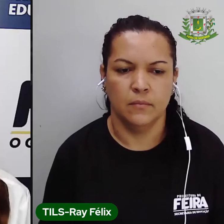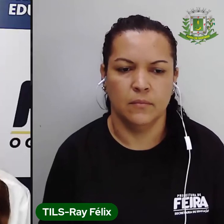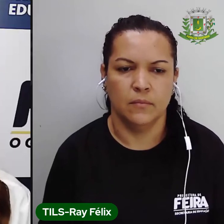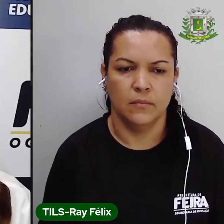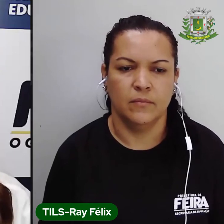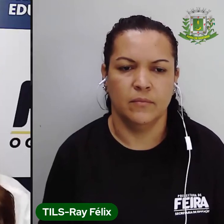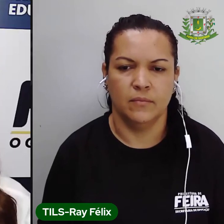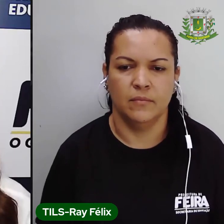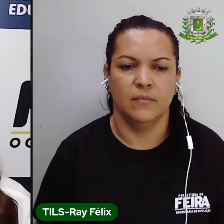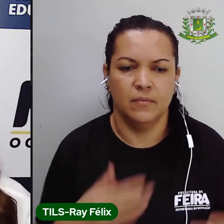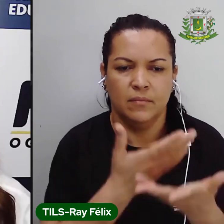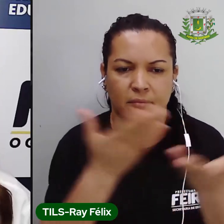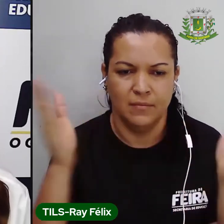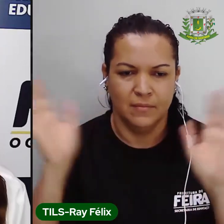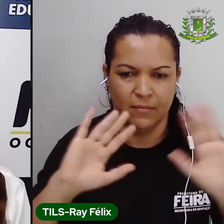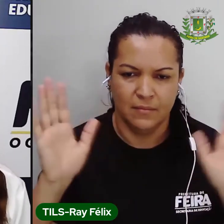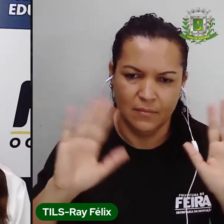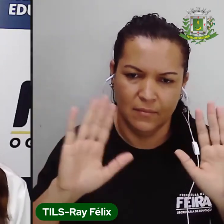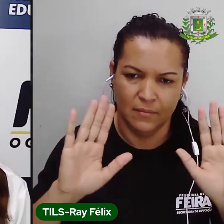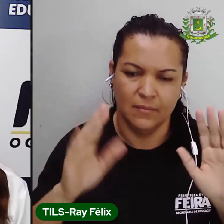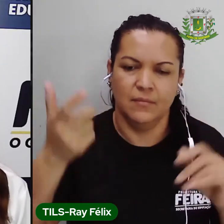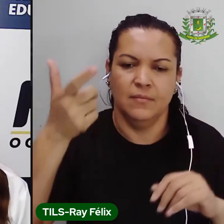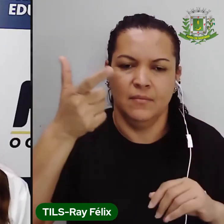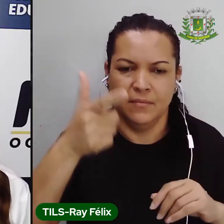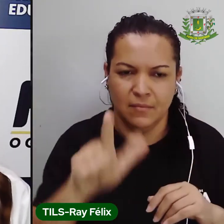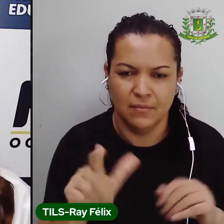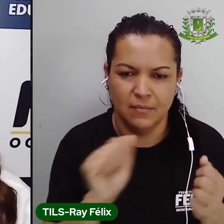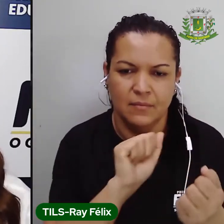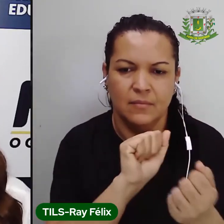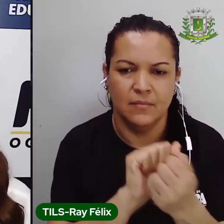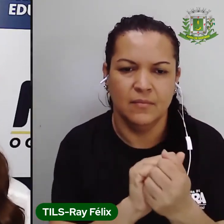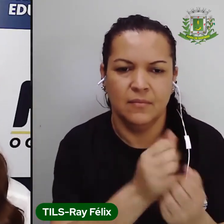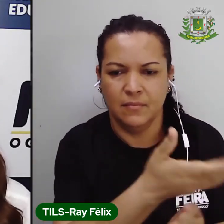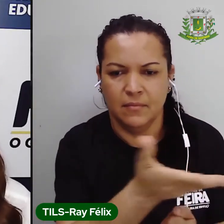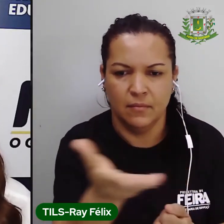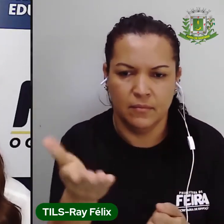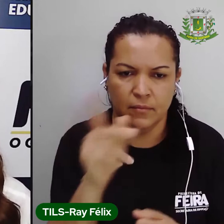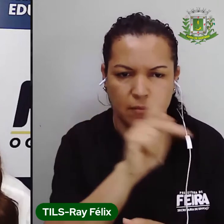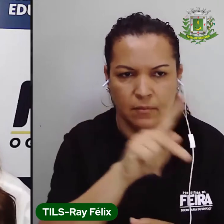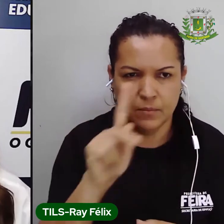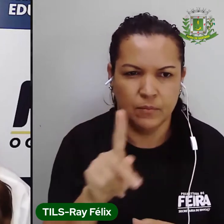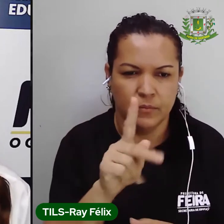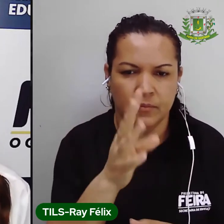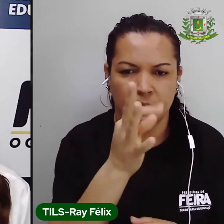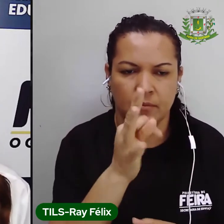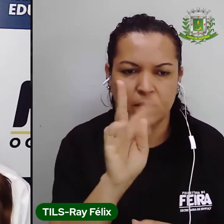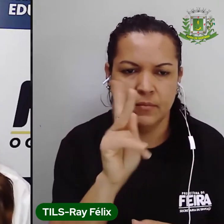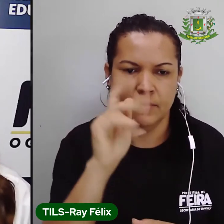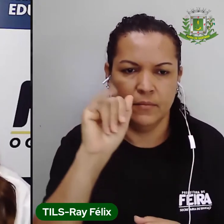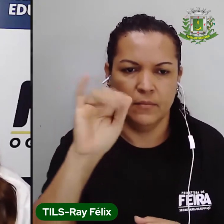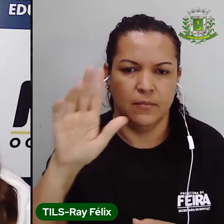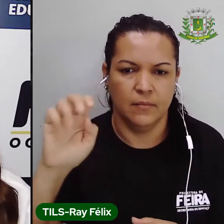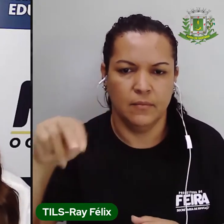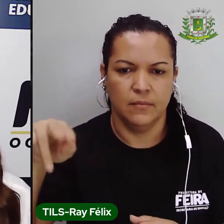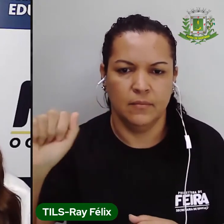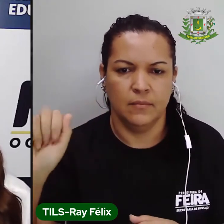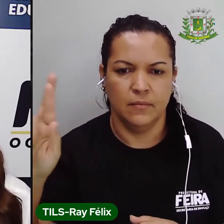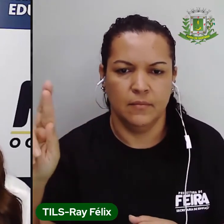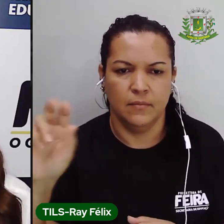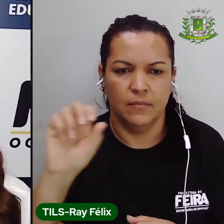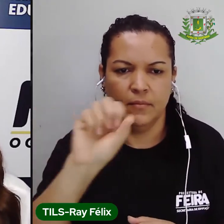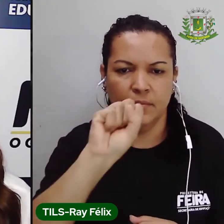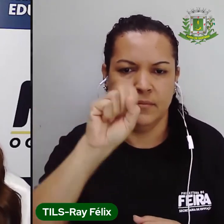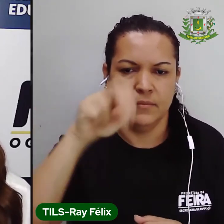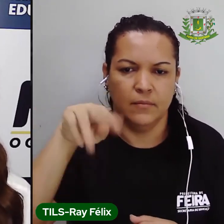Olá, pessoal! Olha eu aqui de novo com vocês. Eu sou a professora Taera Santos de Ciências e agora a gente vai